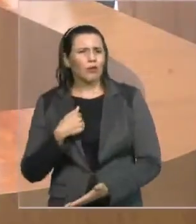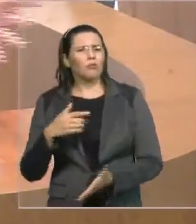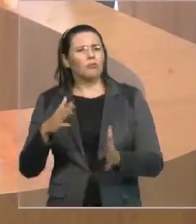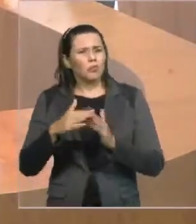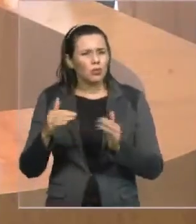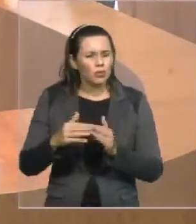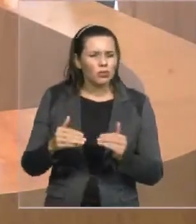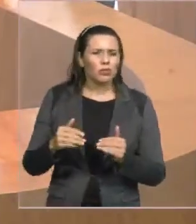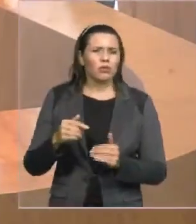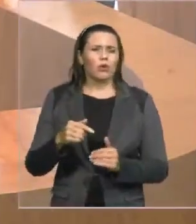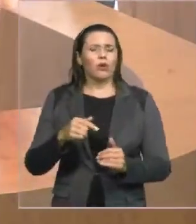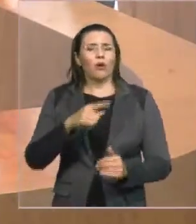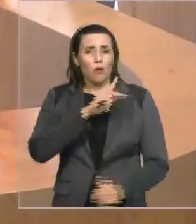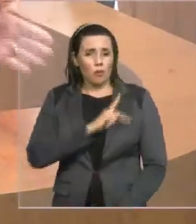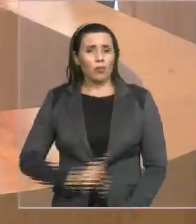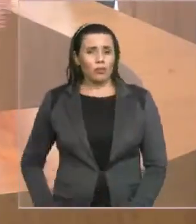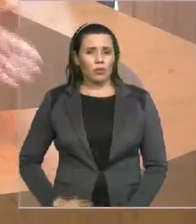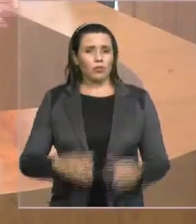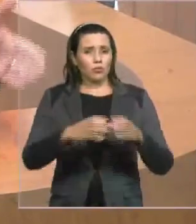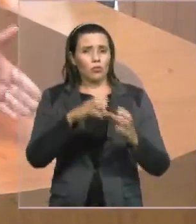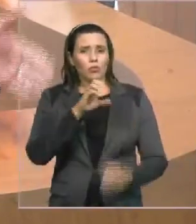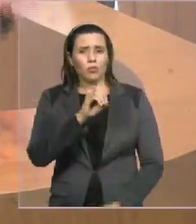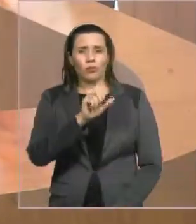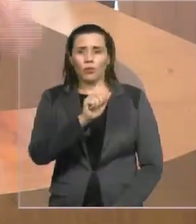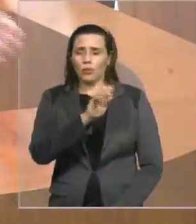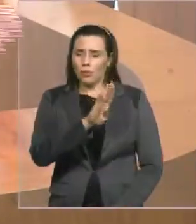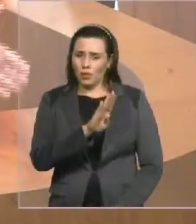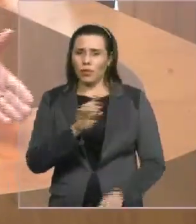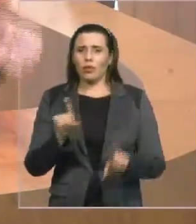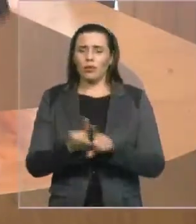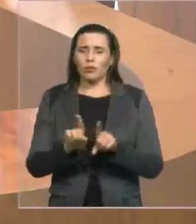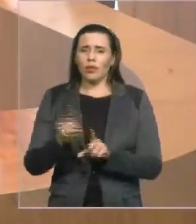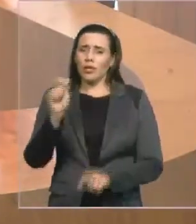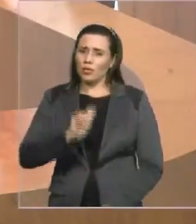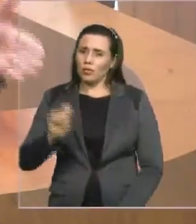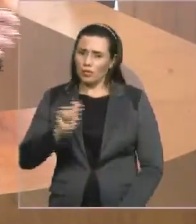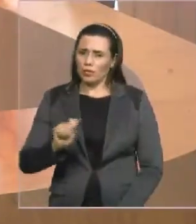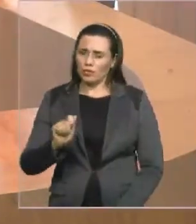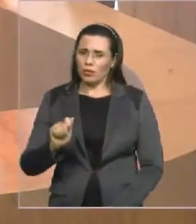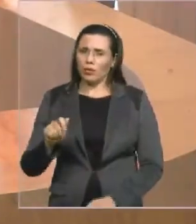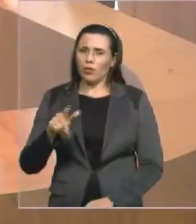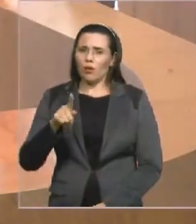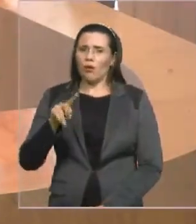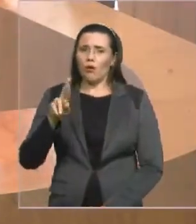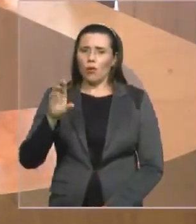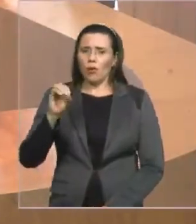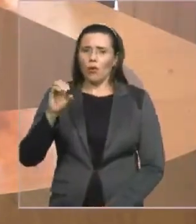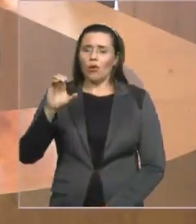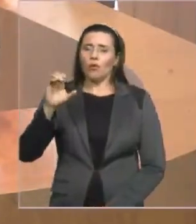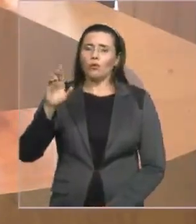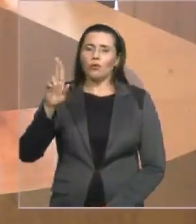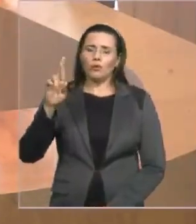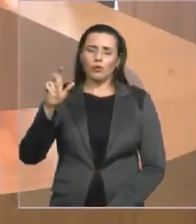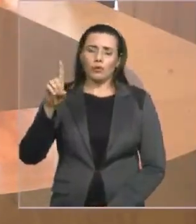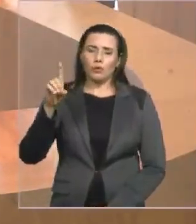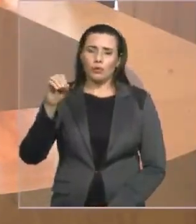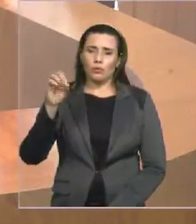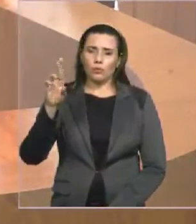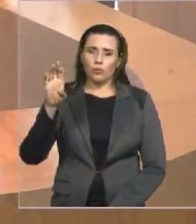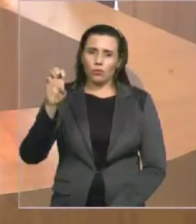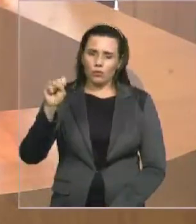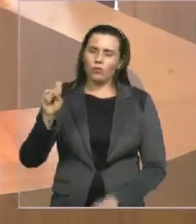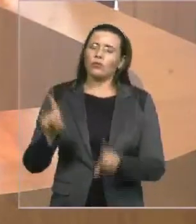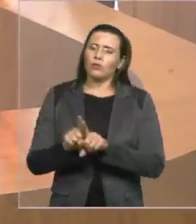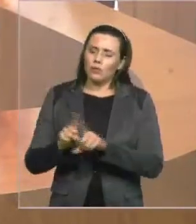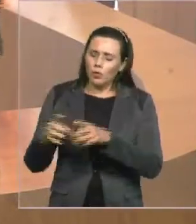procurador-geral e para o presidente da associação dos procuradores tentar chegar a um denominador comum com relação a esse projeto de lei?